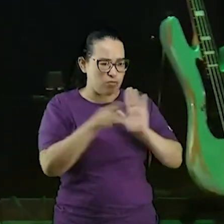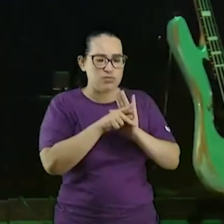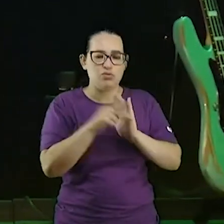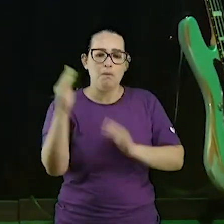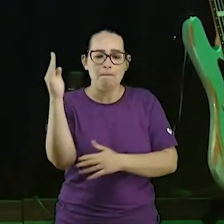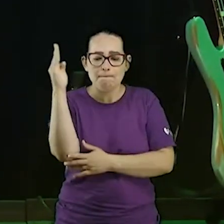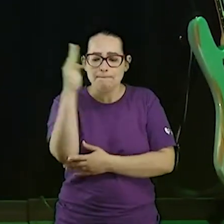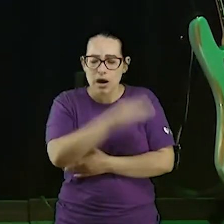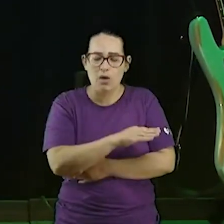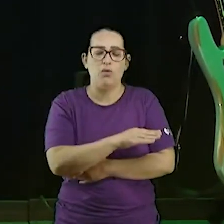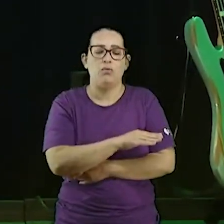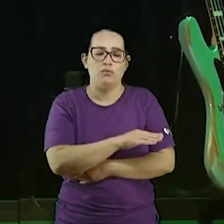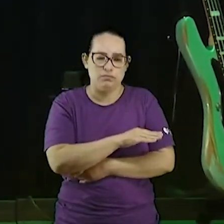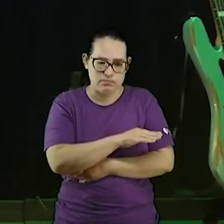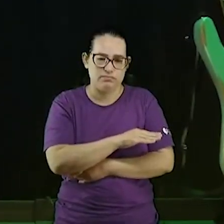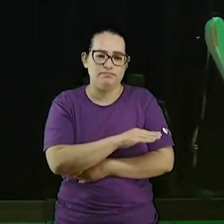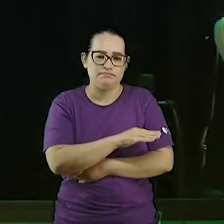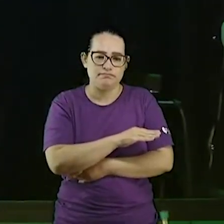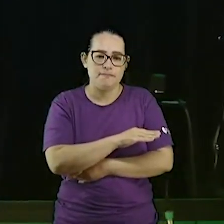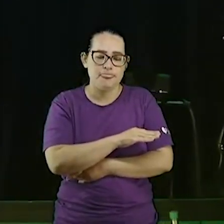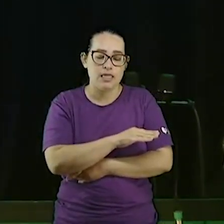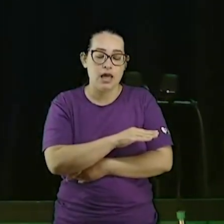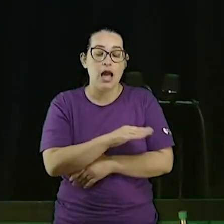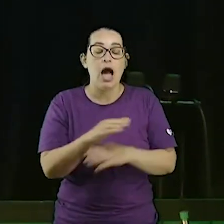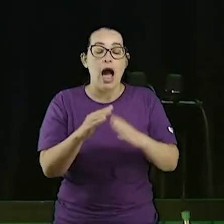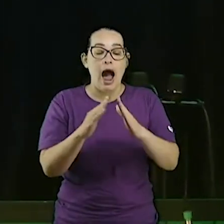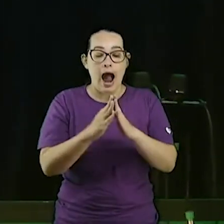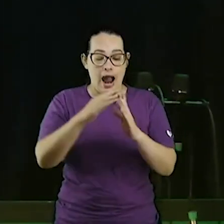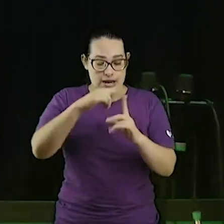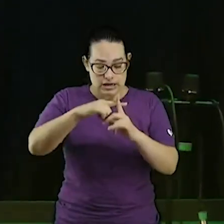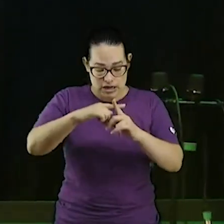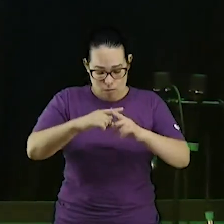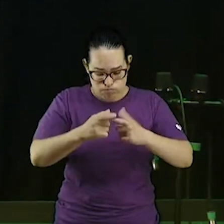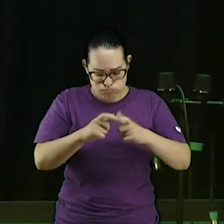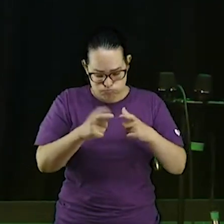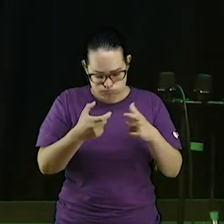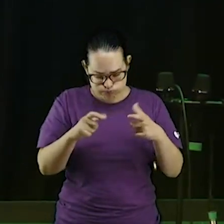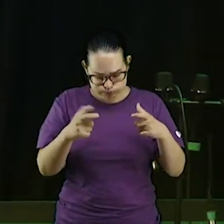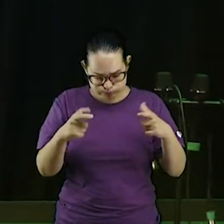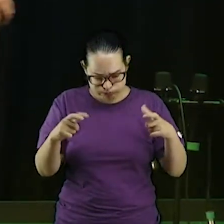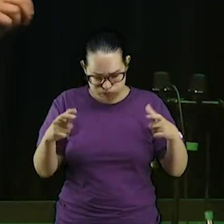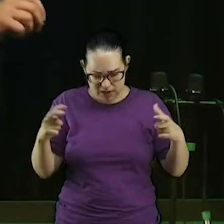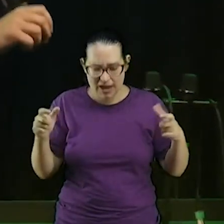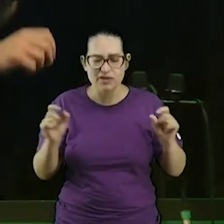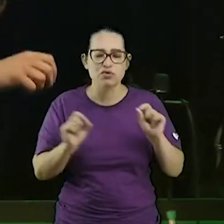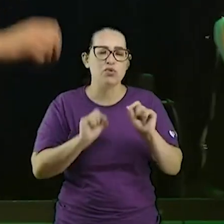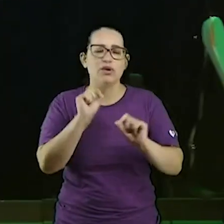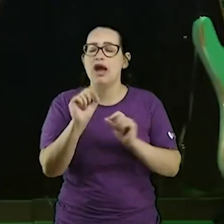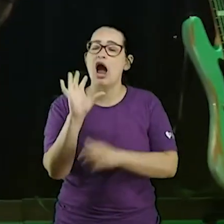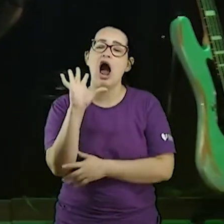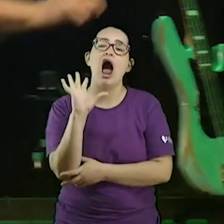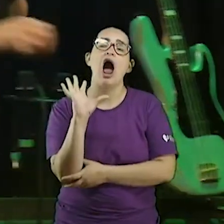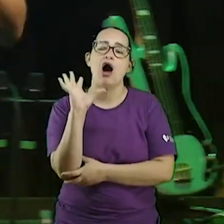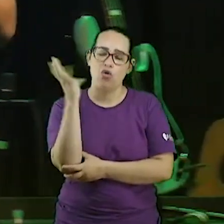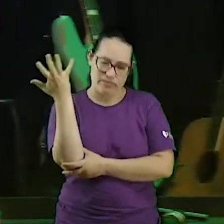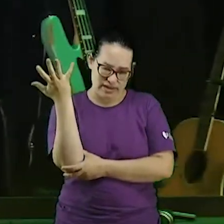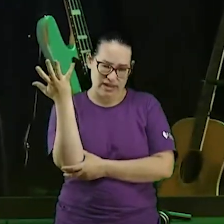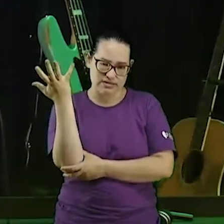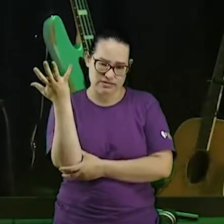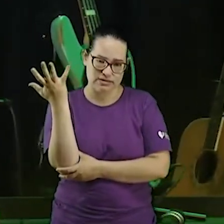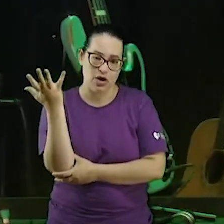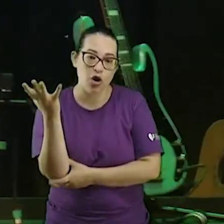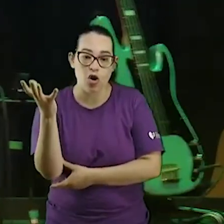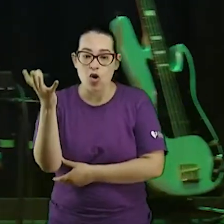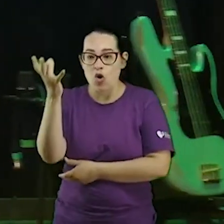E à medida com que a igreja cresce, a igreja se torna um pesadelo, porque as portas do